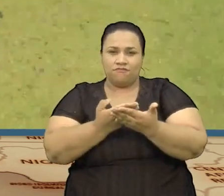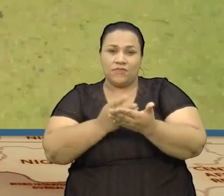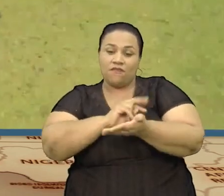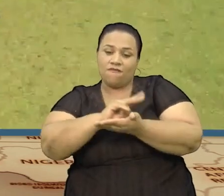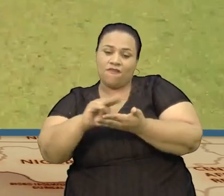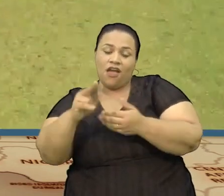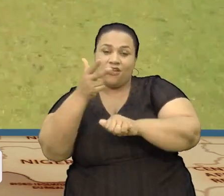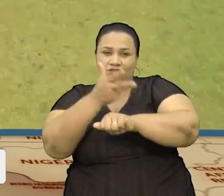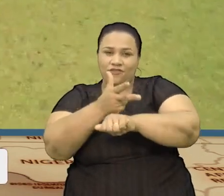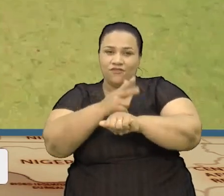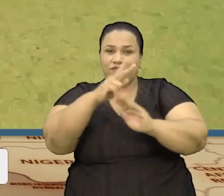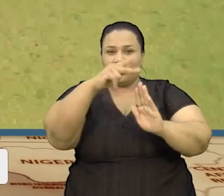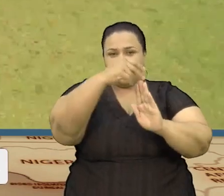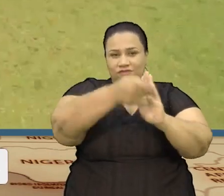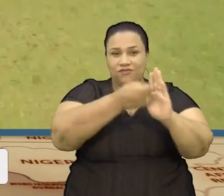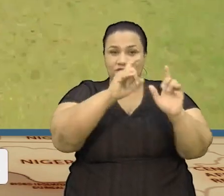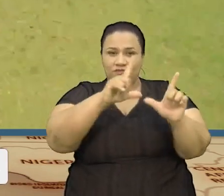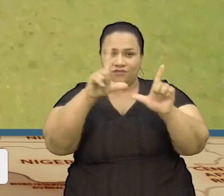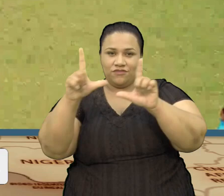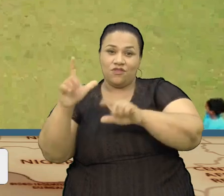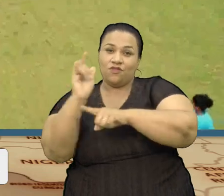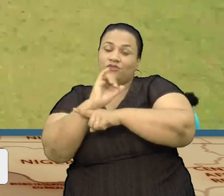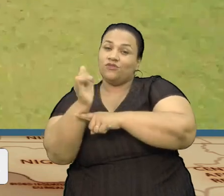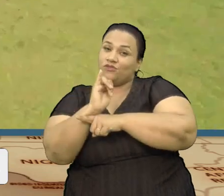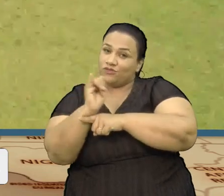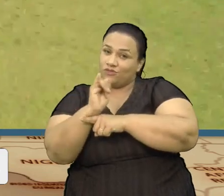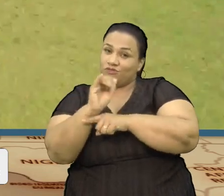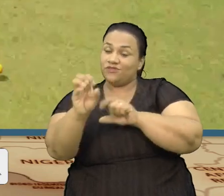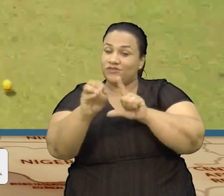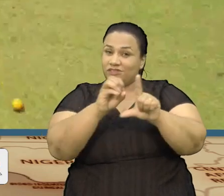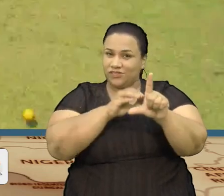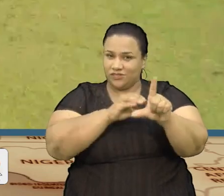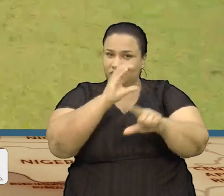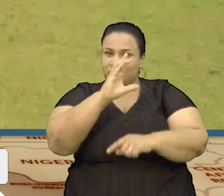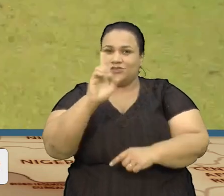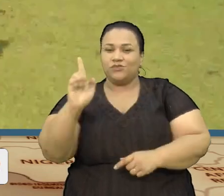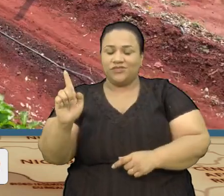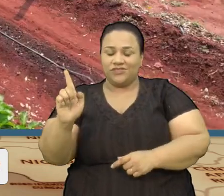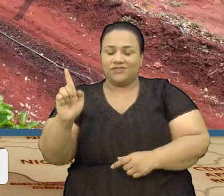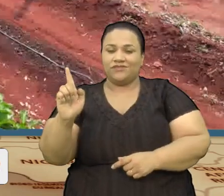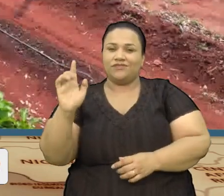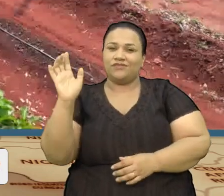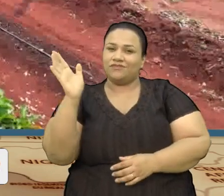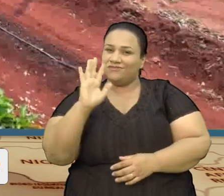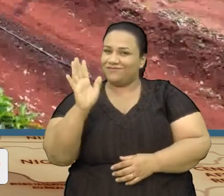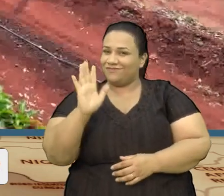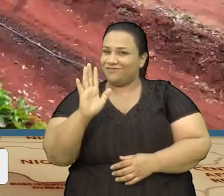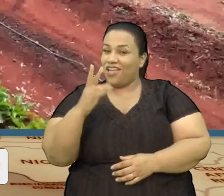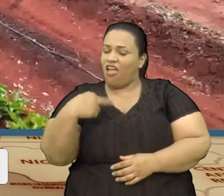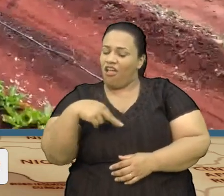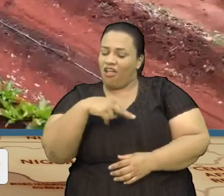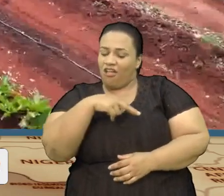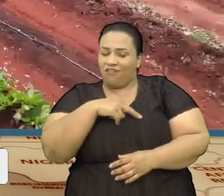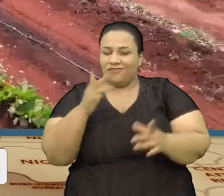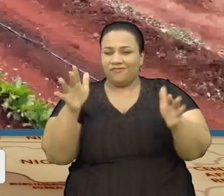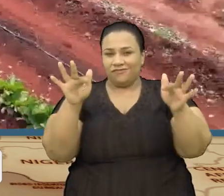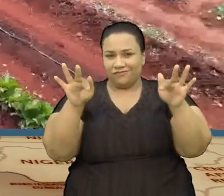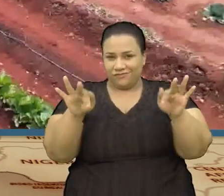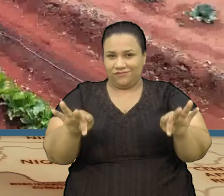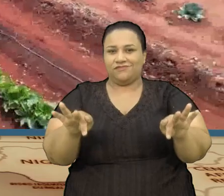e outros Programas Em nossa Playlist No Youtube TVM Campo Grande Nós